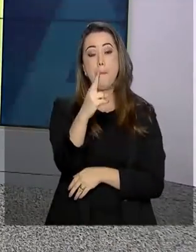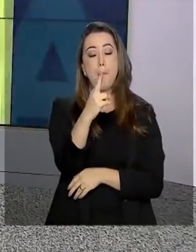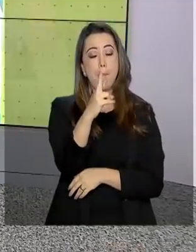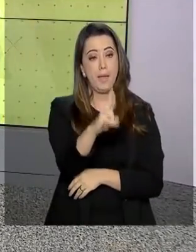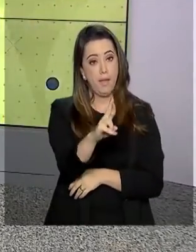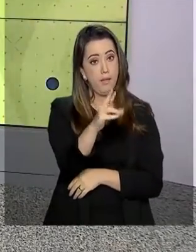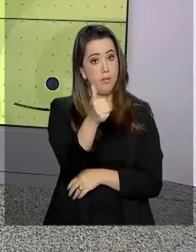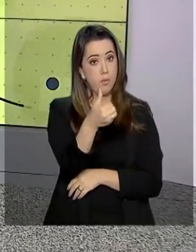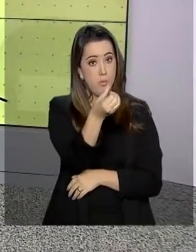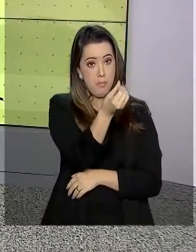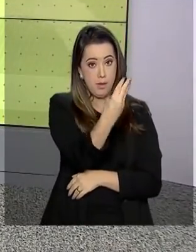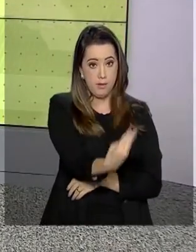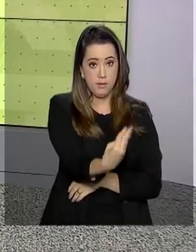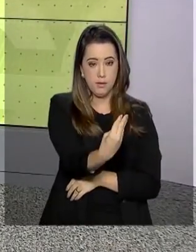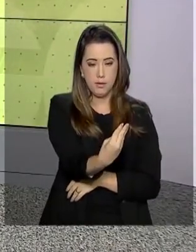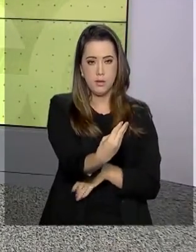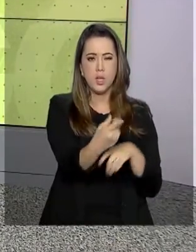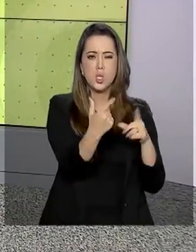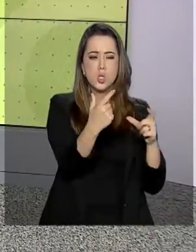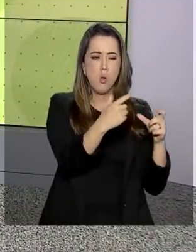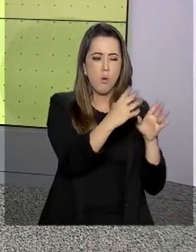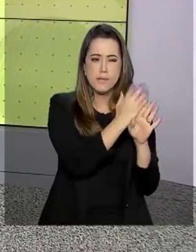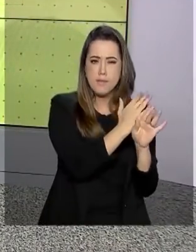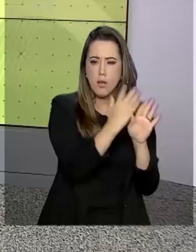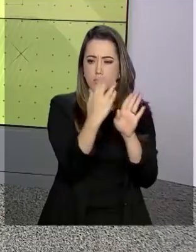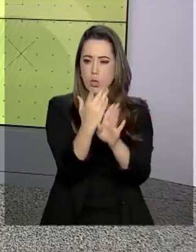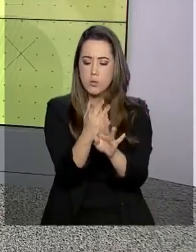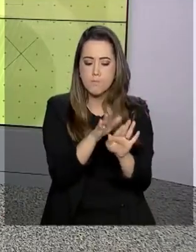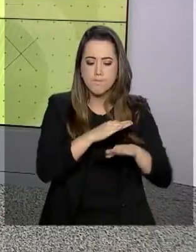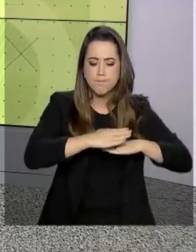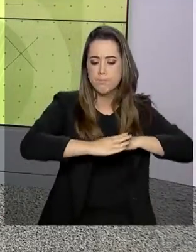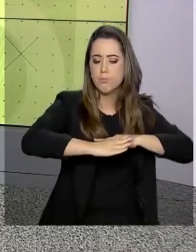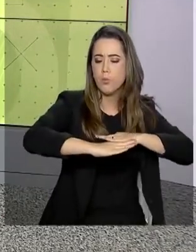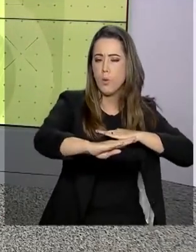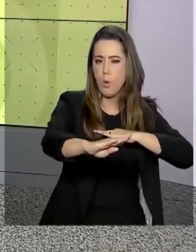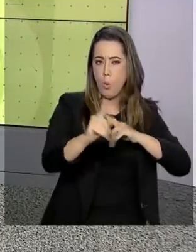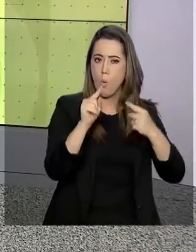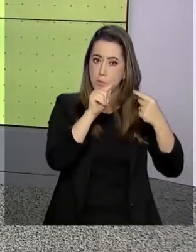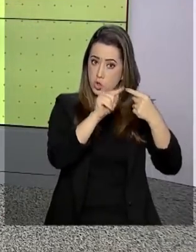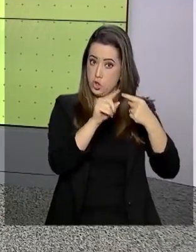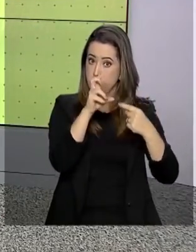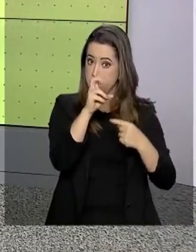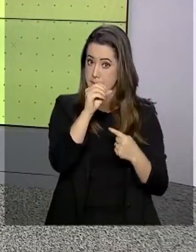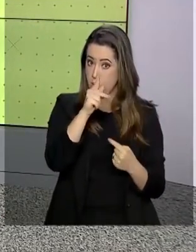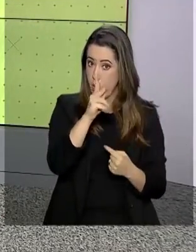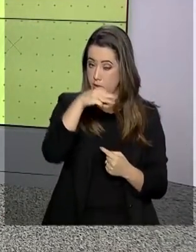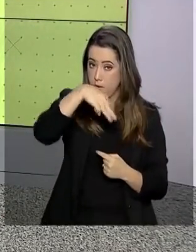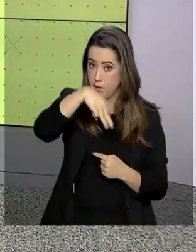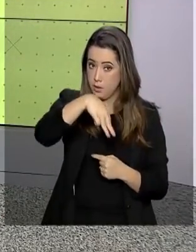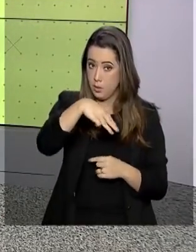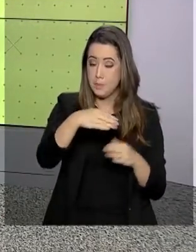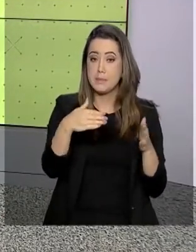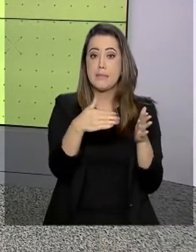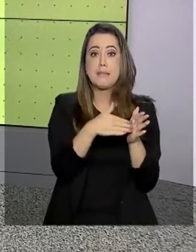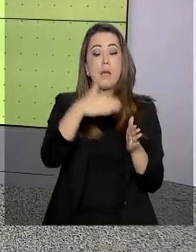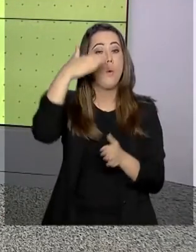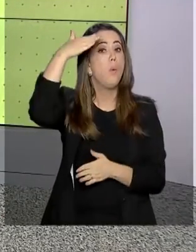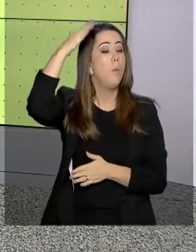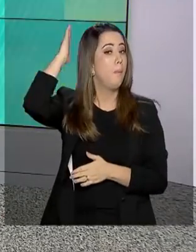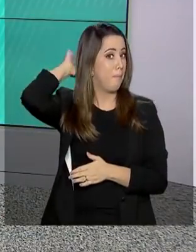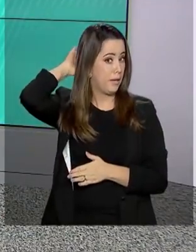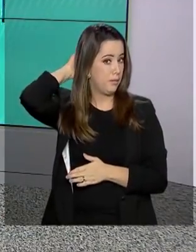Progresso e Moraes de Almeida. A meta é concluir o asfaltamento de cerca de 50 quilômetros até Miritituba, no Pará,